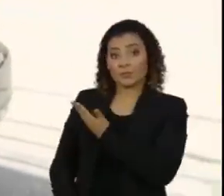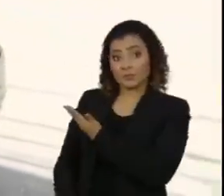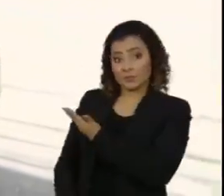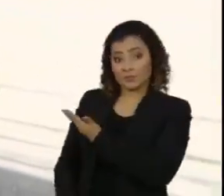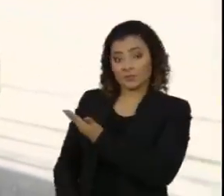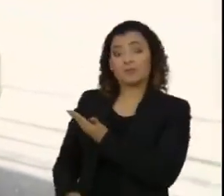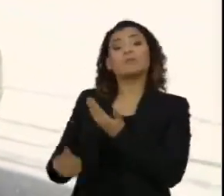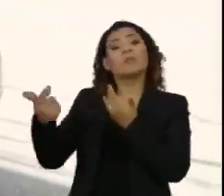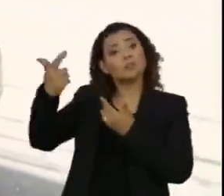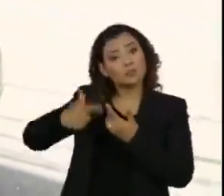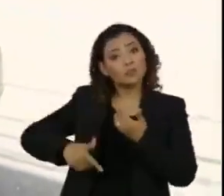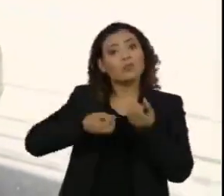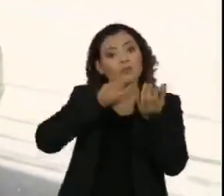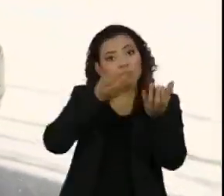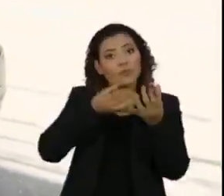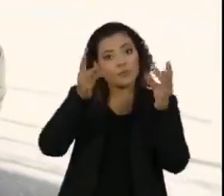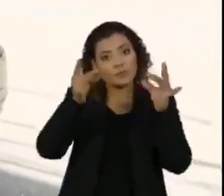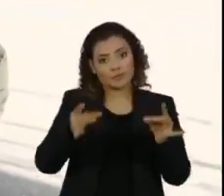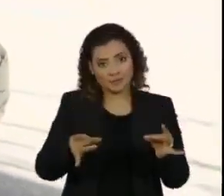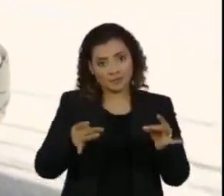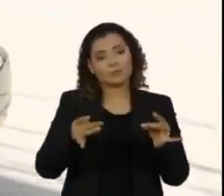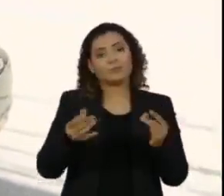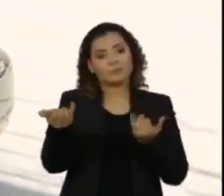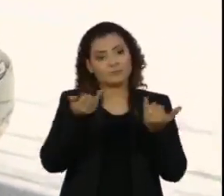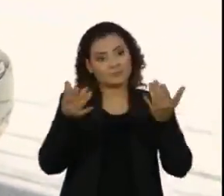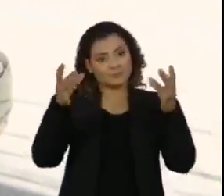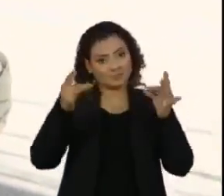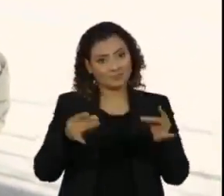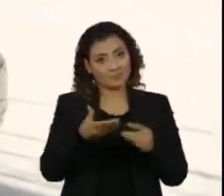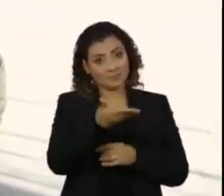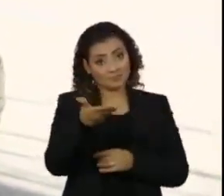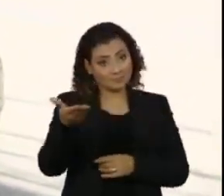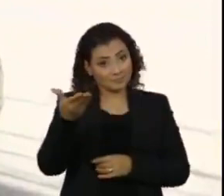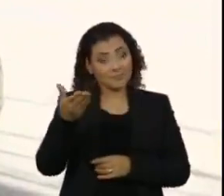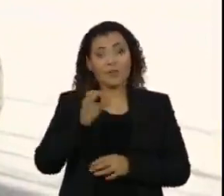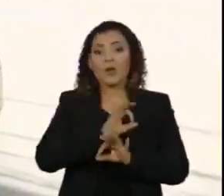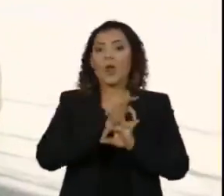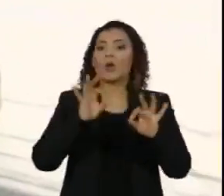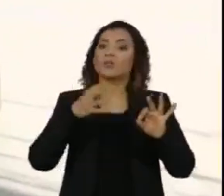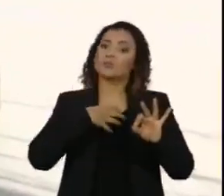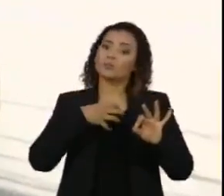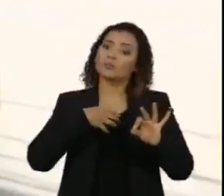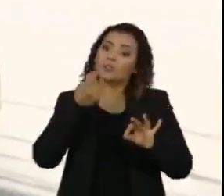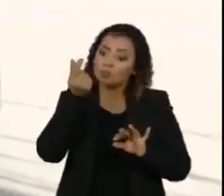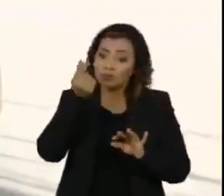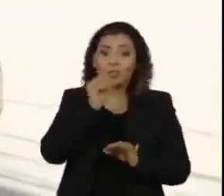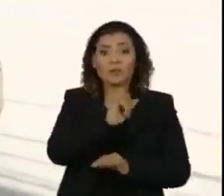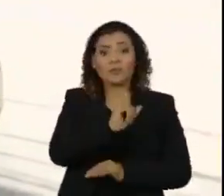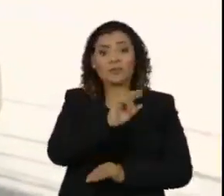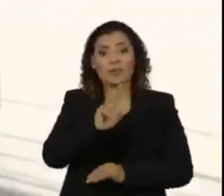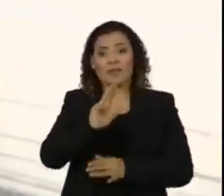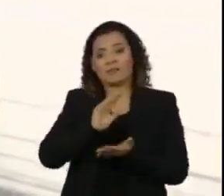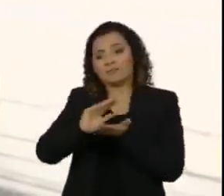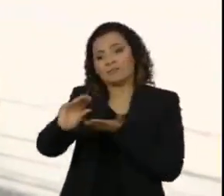colocar de novo, mais detalhadamente, essa explicação e é uma ótima forma de usar o seu imposto devido. Obrigado. Obrigado.